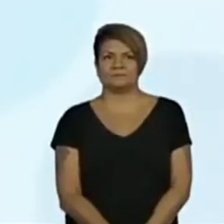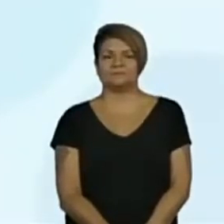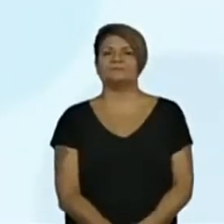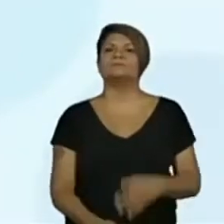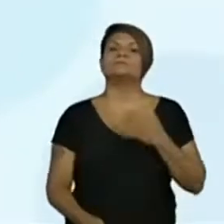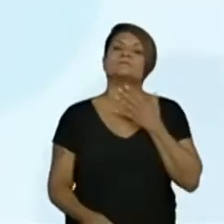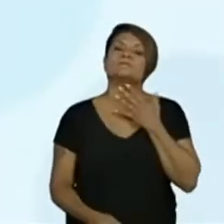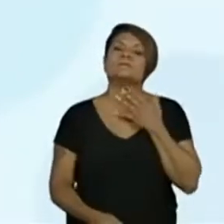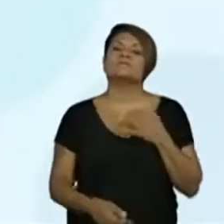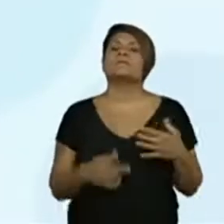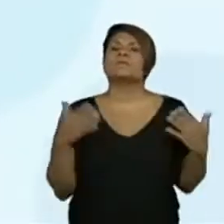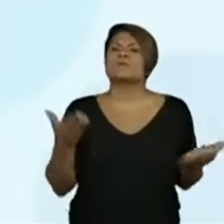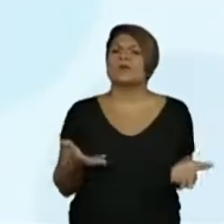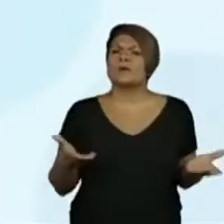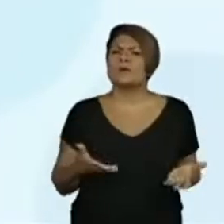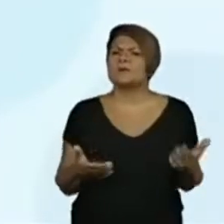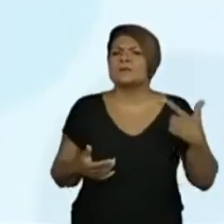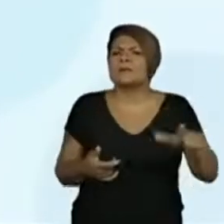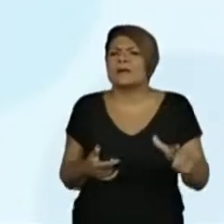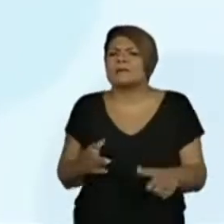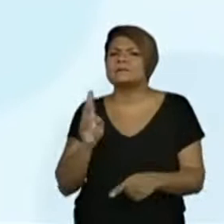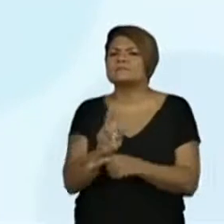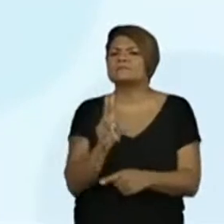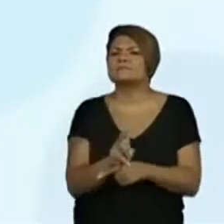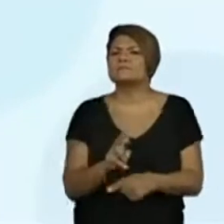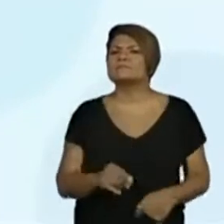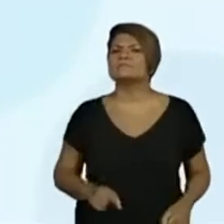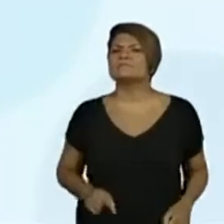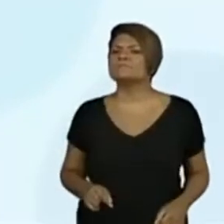E agora, o será que tem mais de proteção?